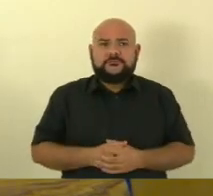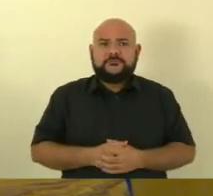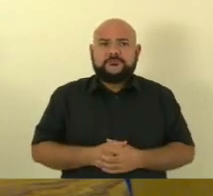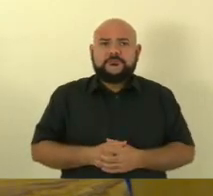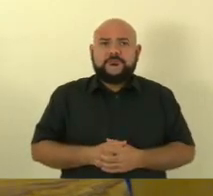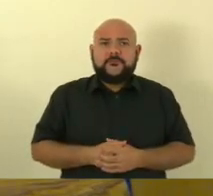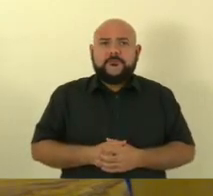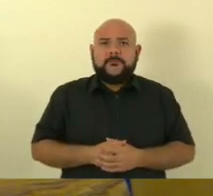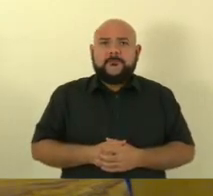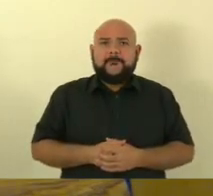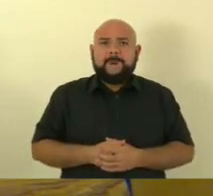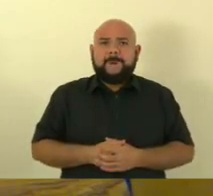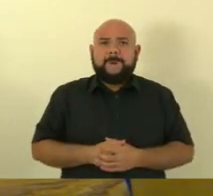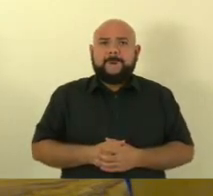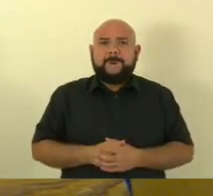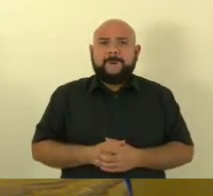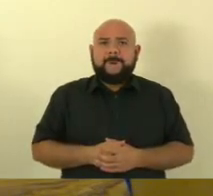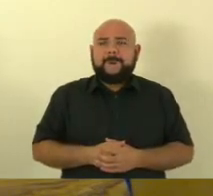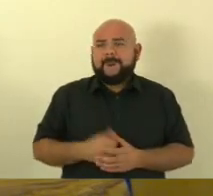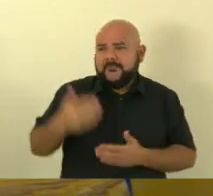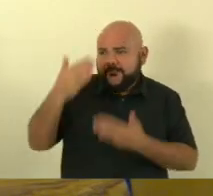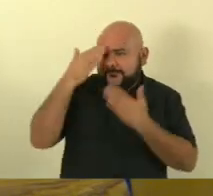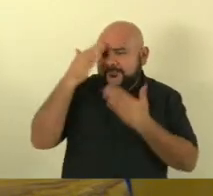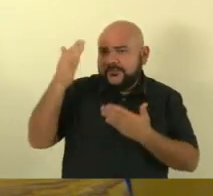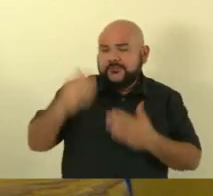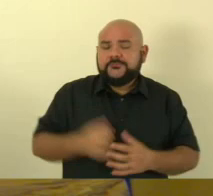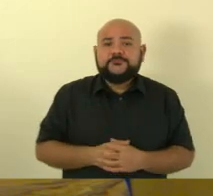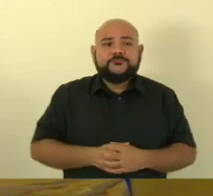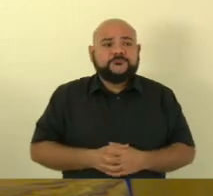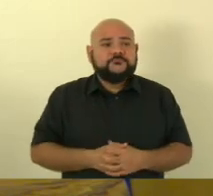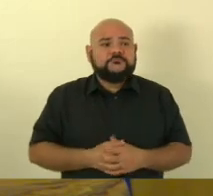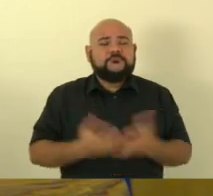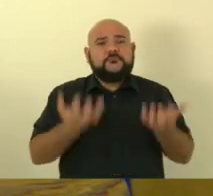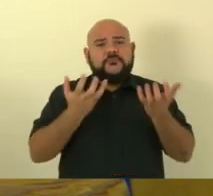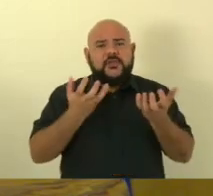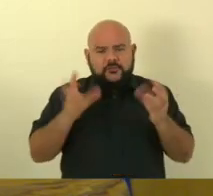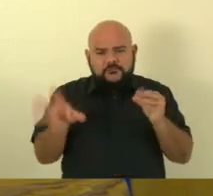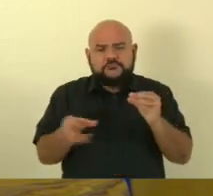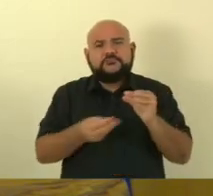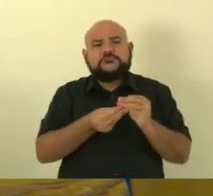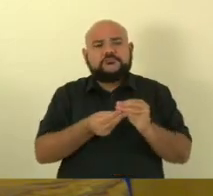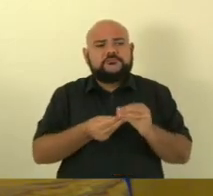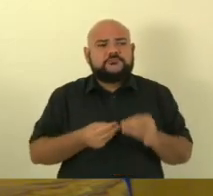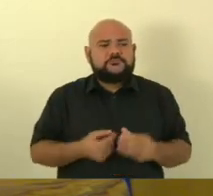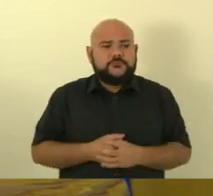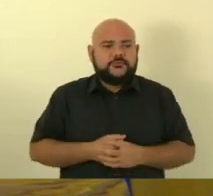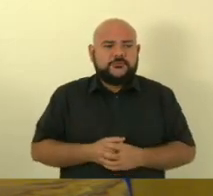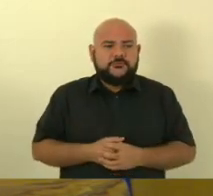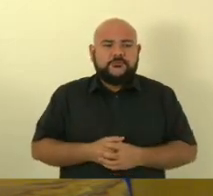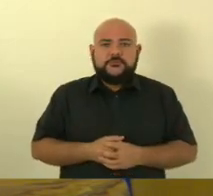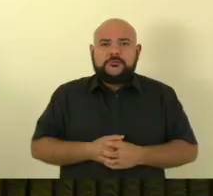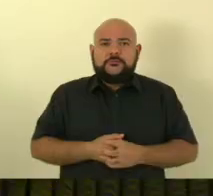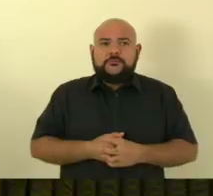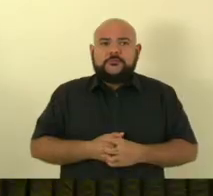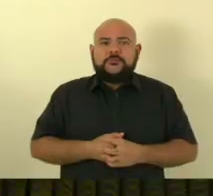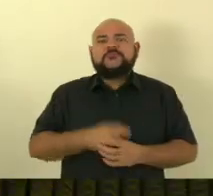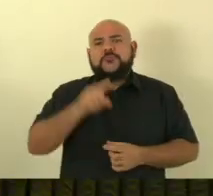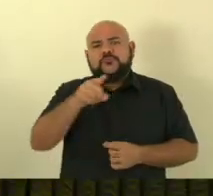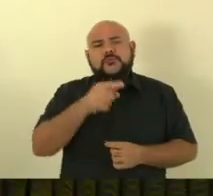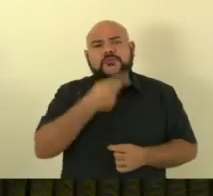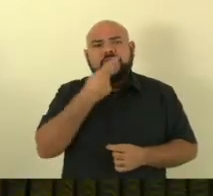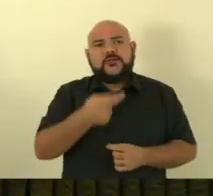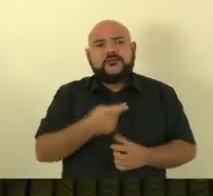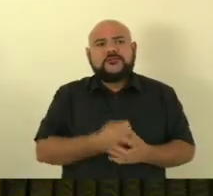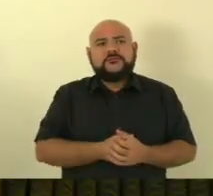obrigado pela parte nobre deputado eu gostaria de colaborar com vossa excelência na fala quando vossa excelência fala que o